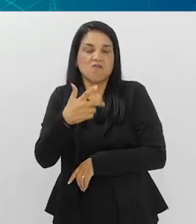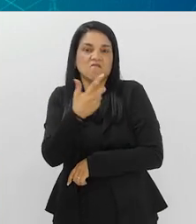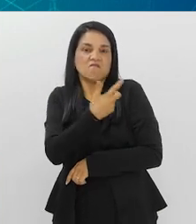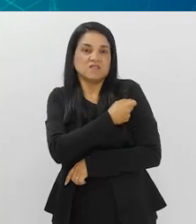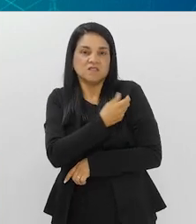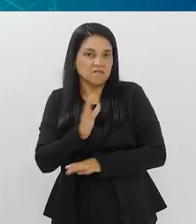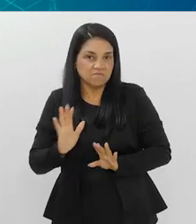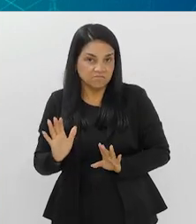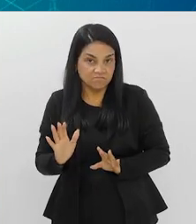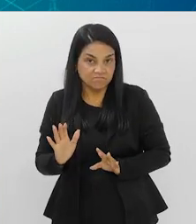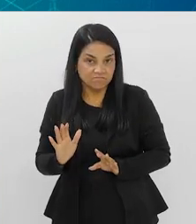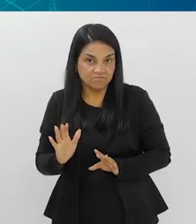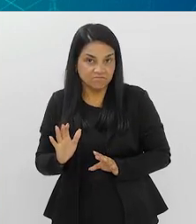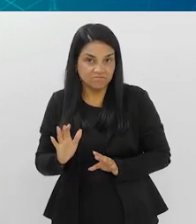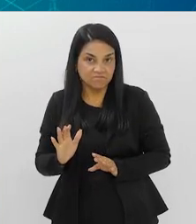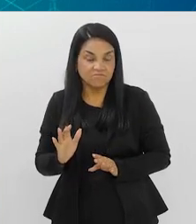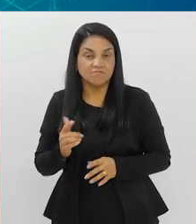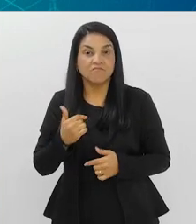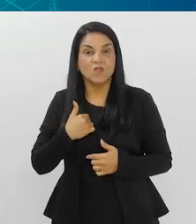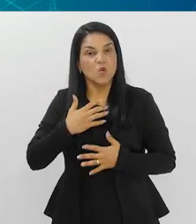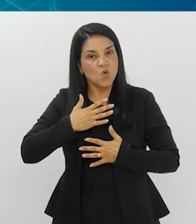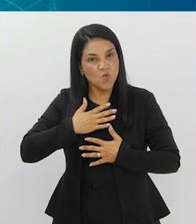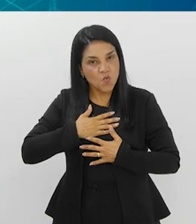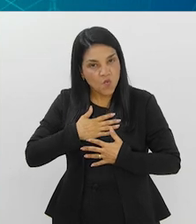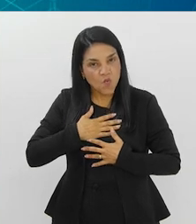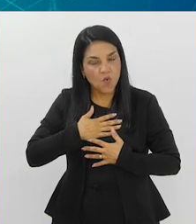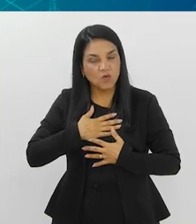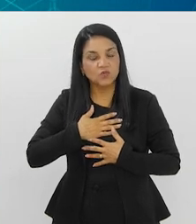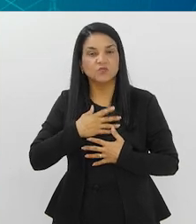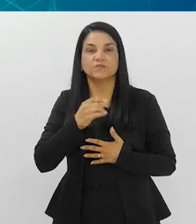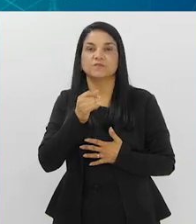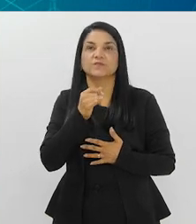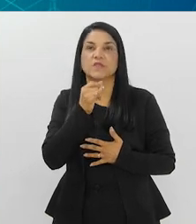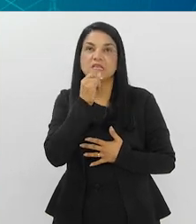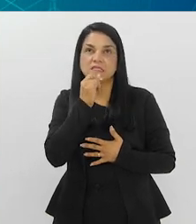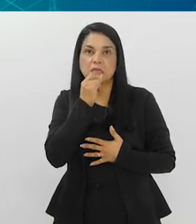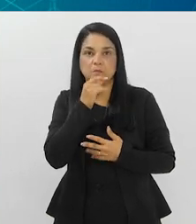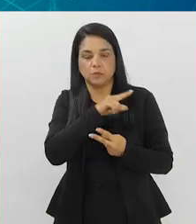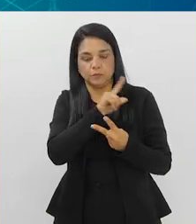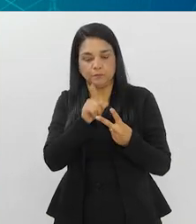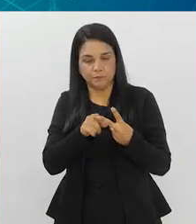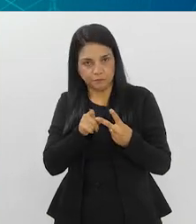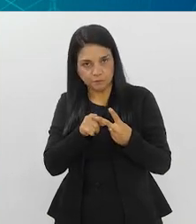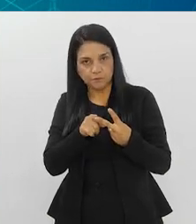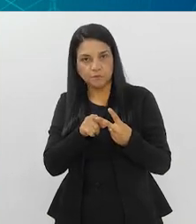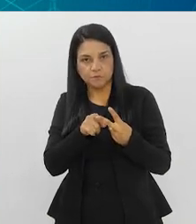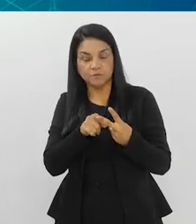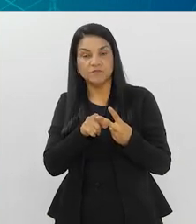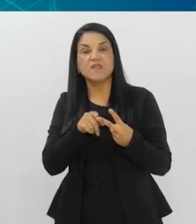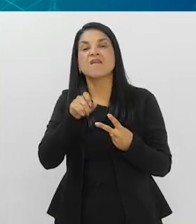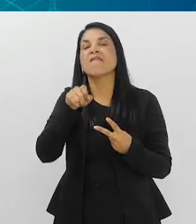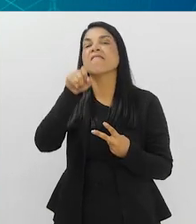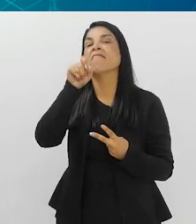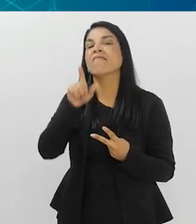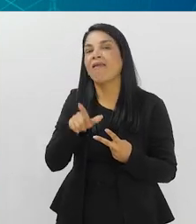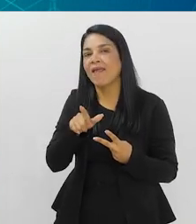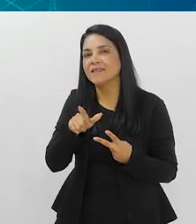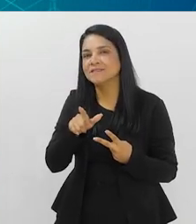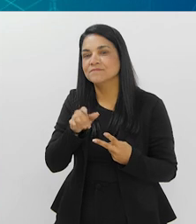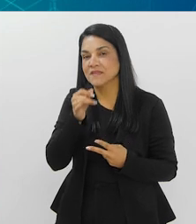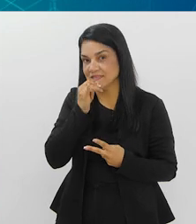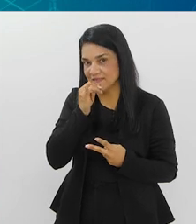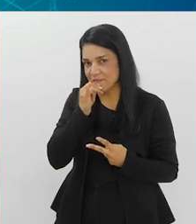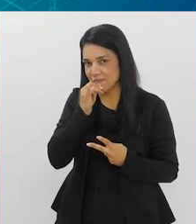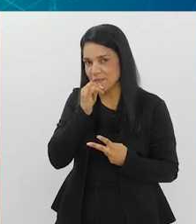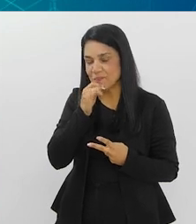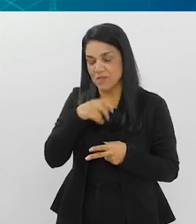vacino. Então, eu gosto de dar um outro exemplo aqui. Quem é que já